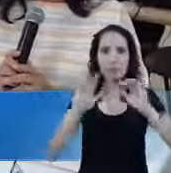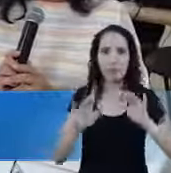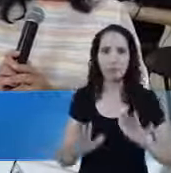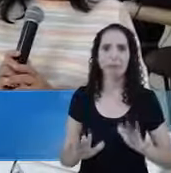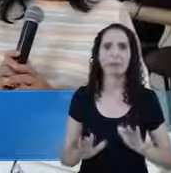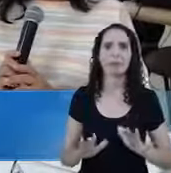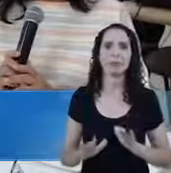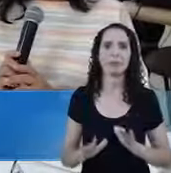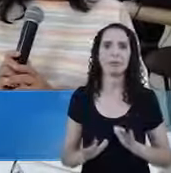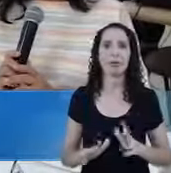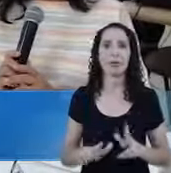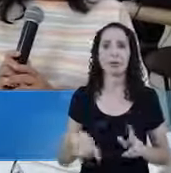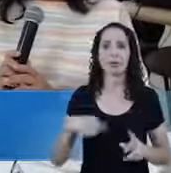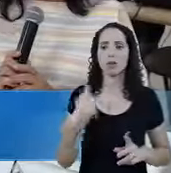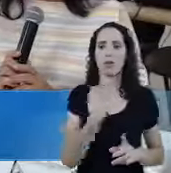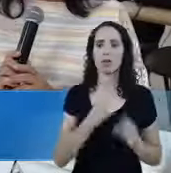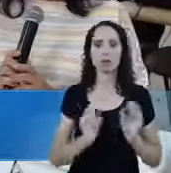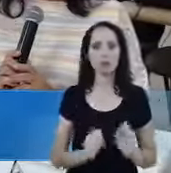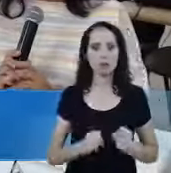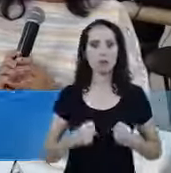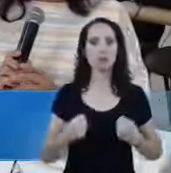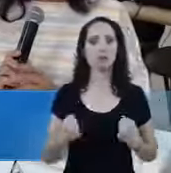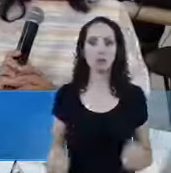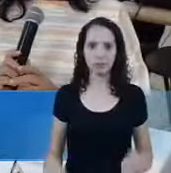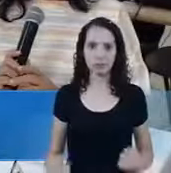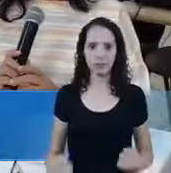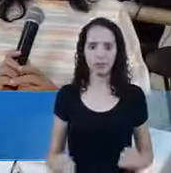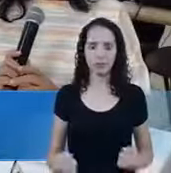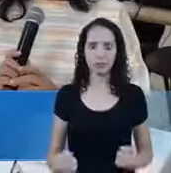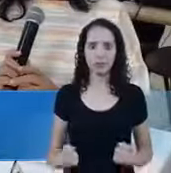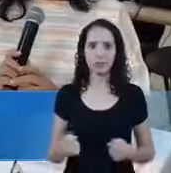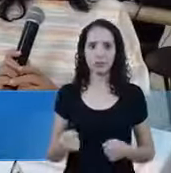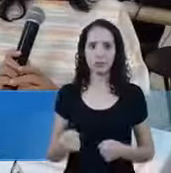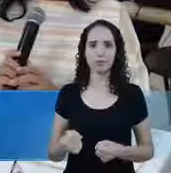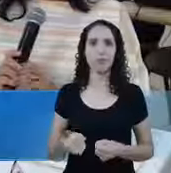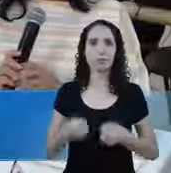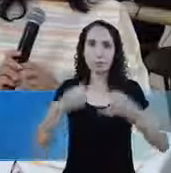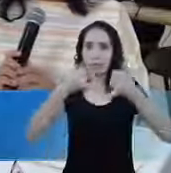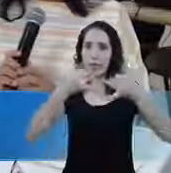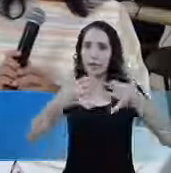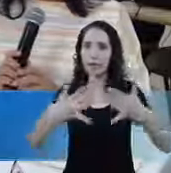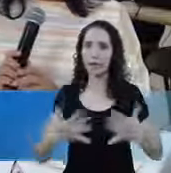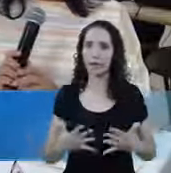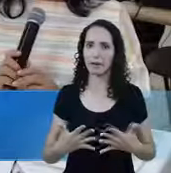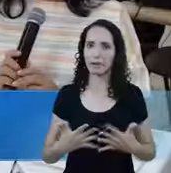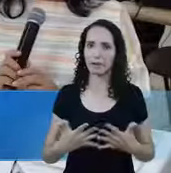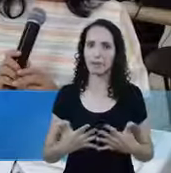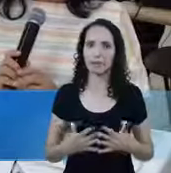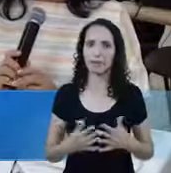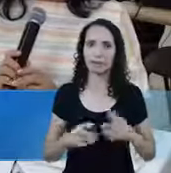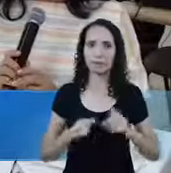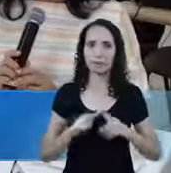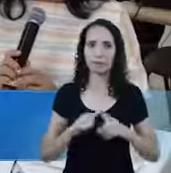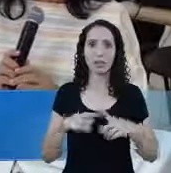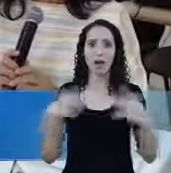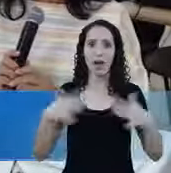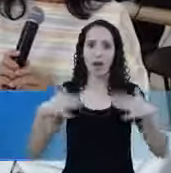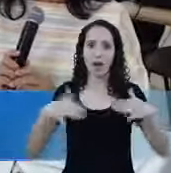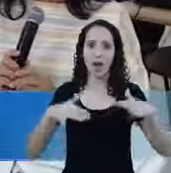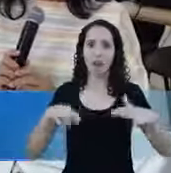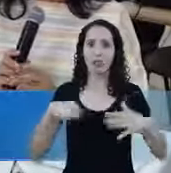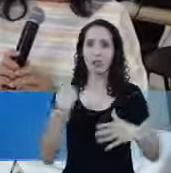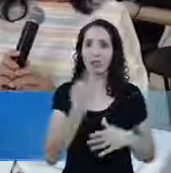Todos Empenhados Em Trazer essa mensagem Porque se o pânico Está instalado Nós também